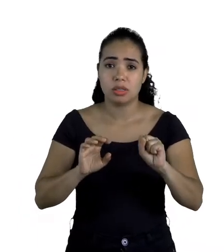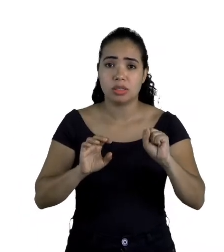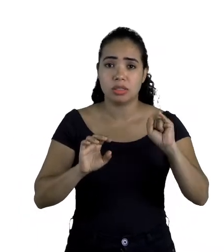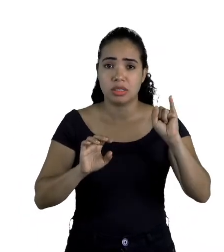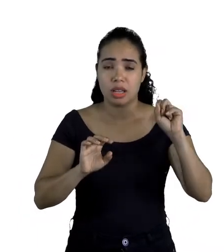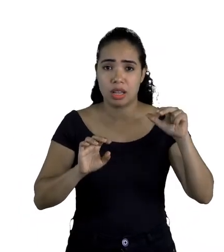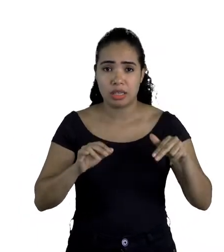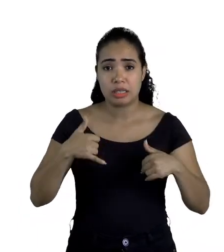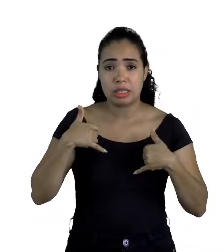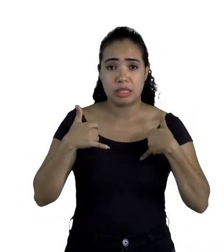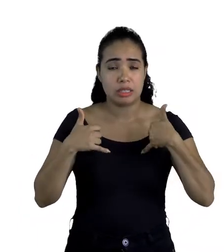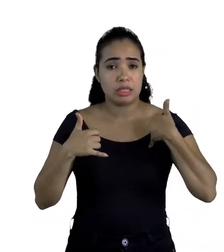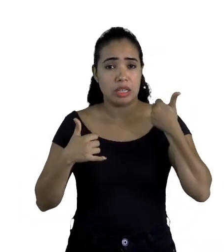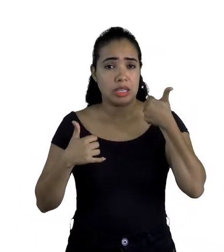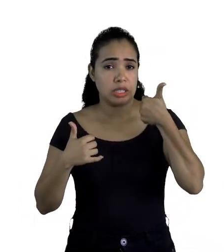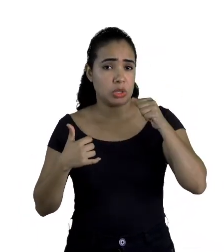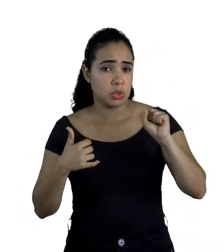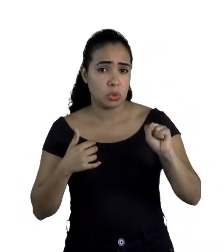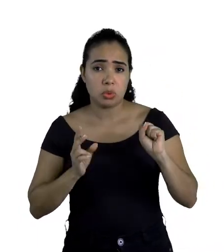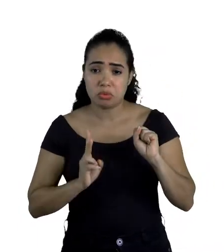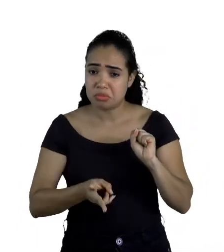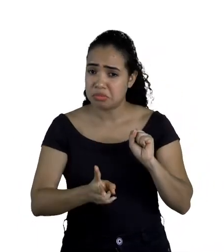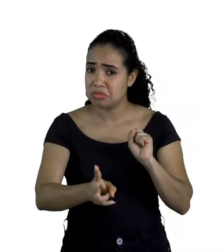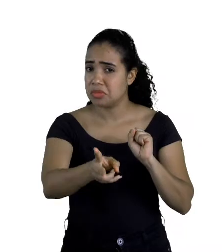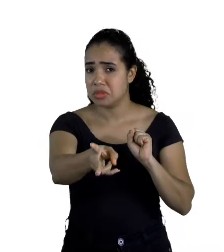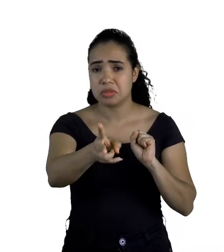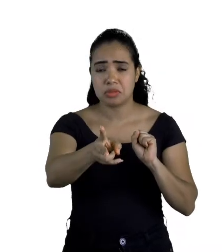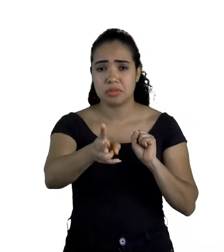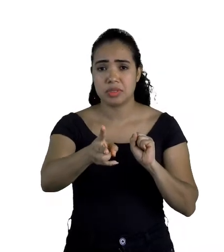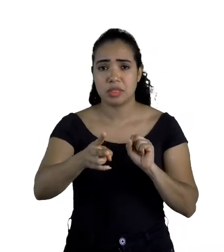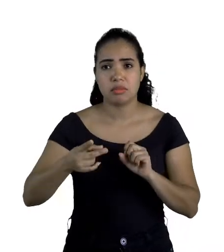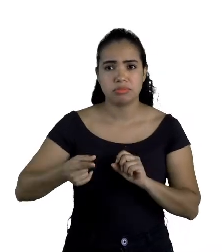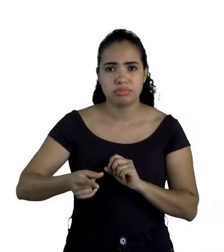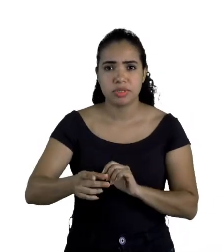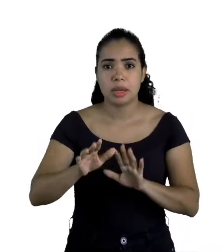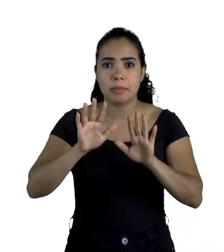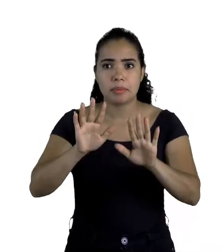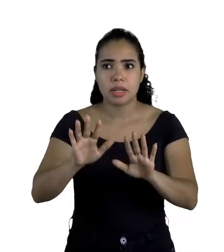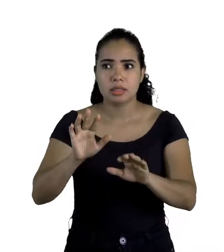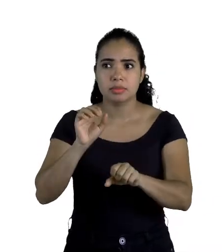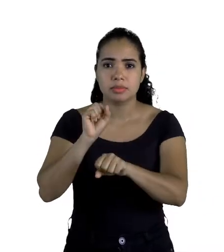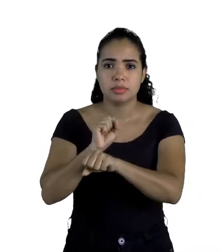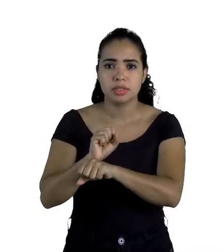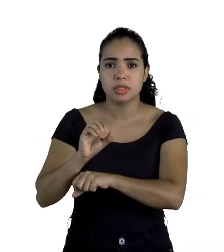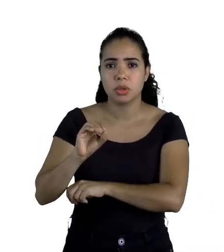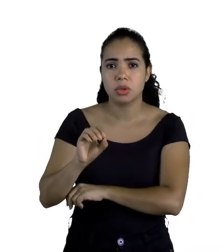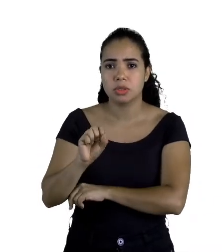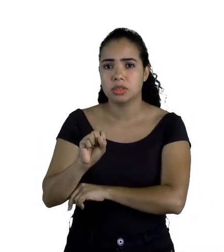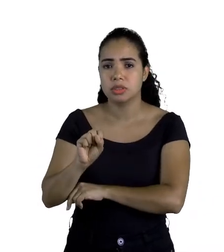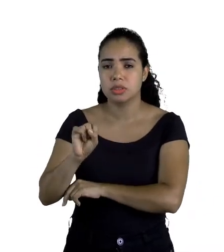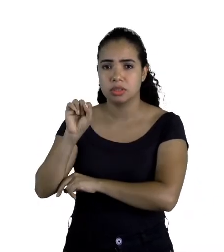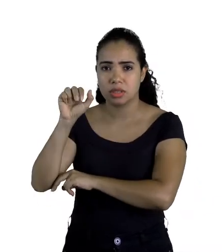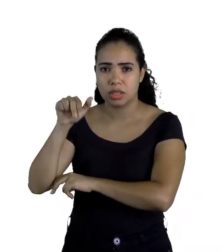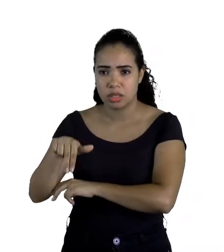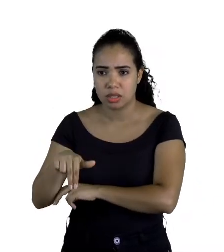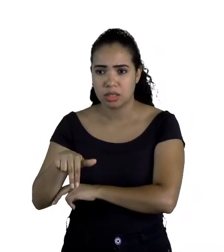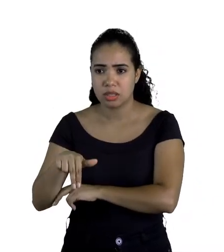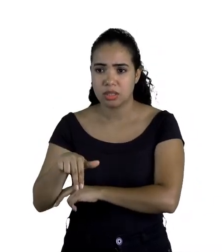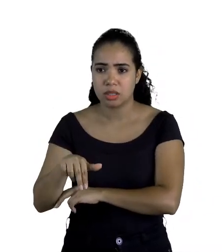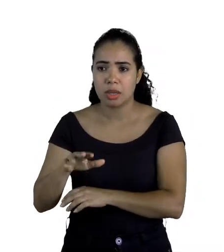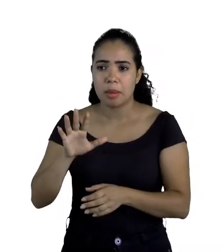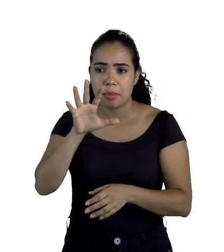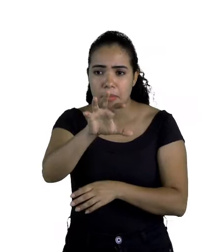dezoito anos de idade. Um dia, sem ninguém esperar, Ossain pegou uma pó ok,